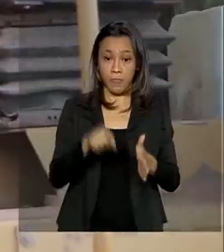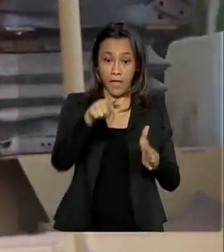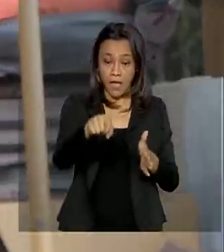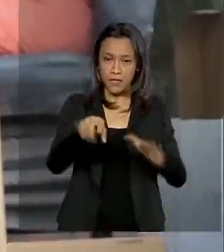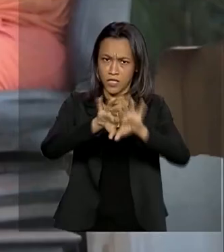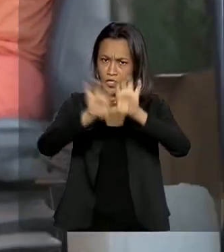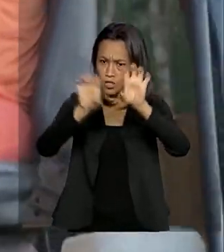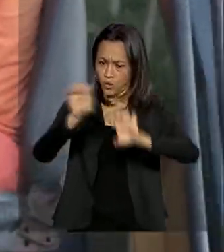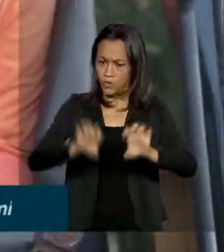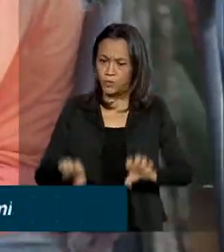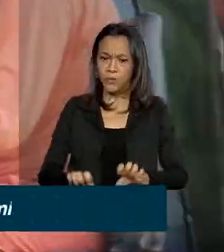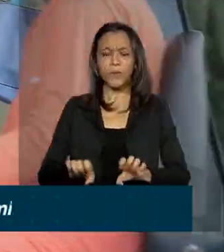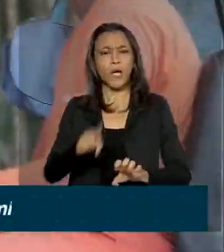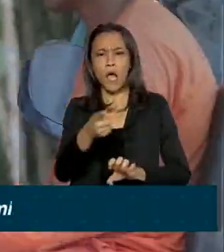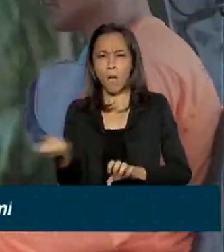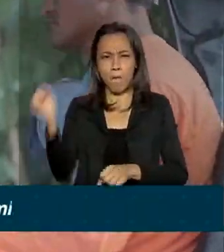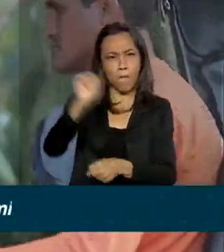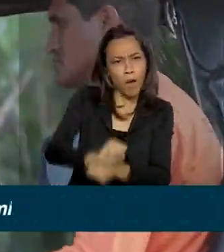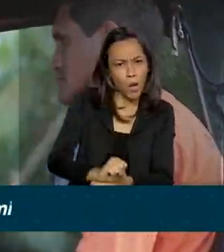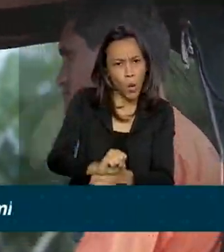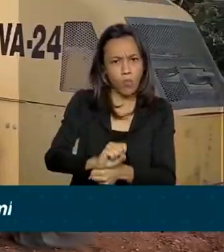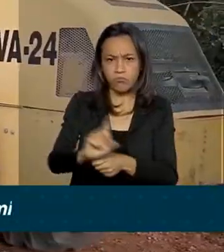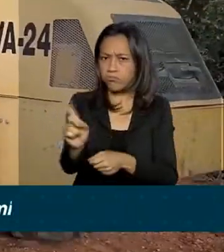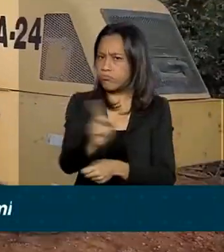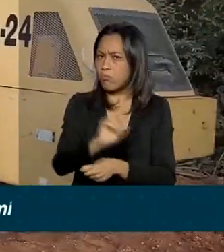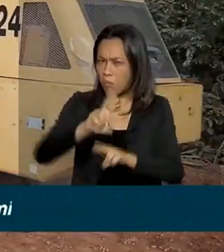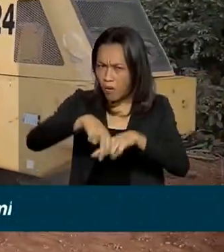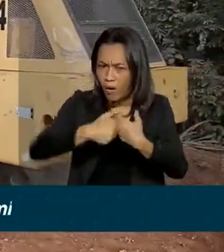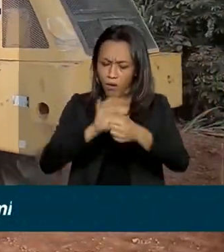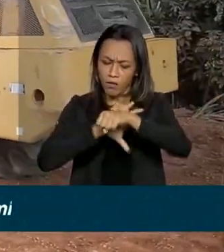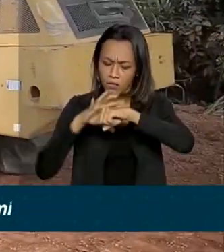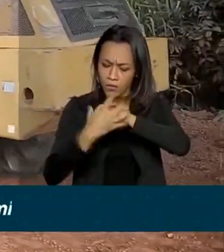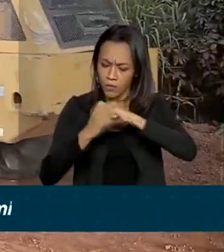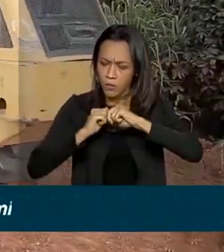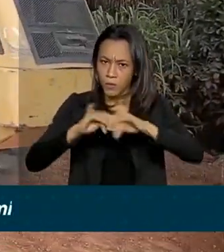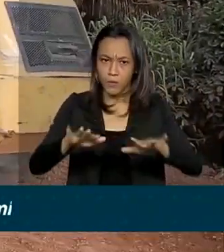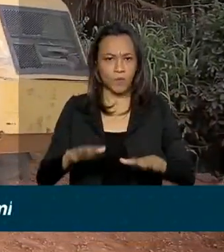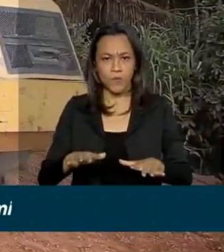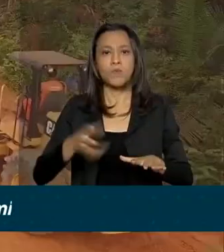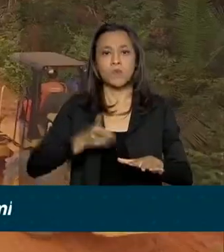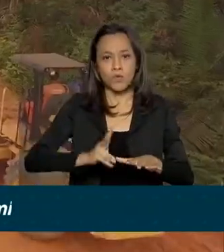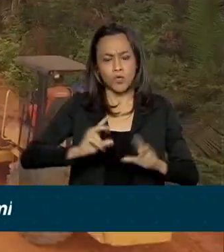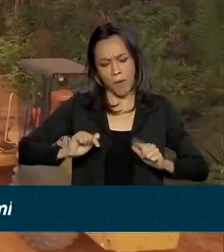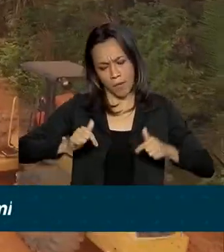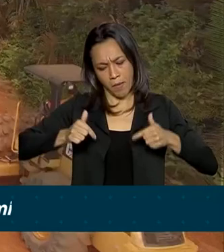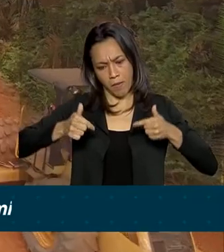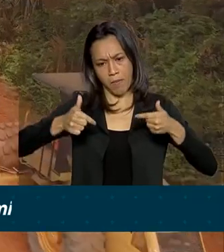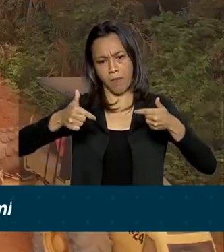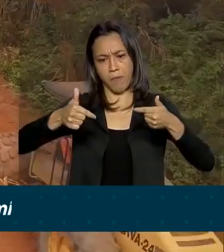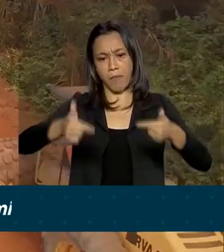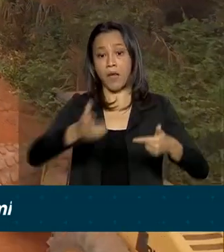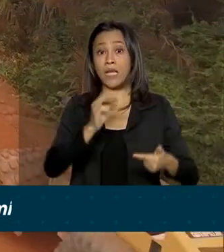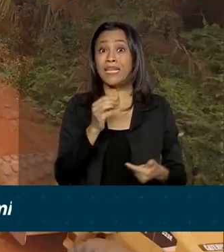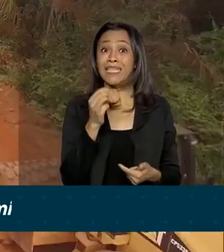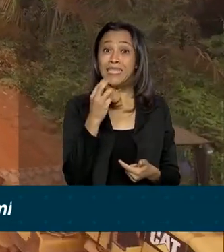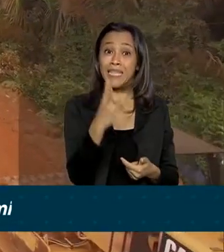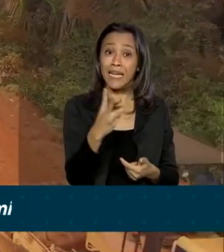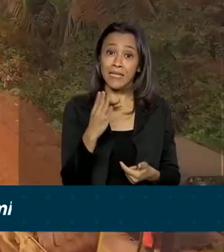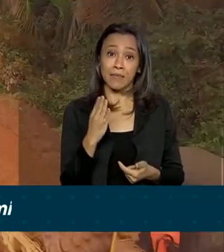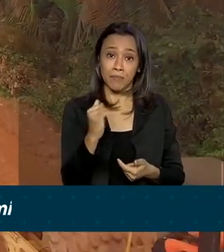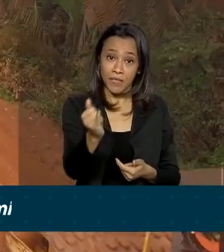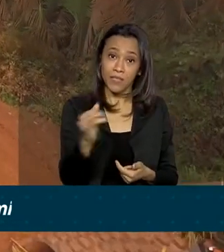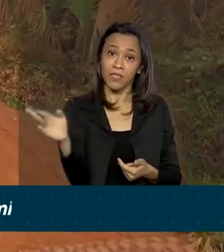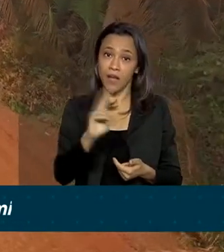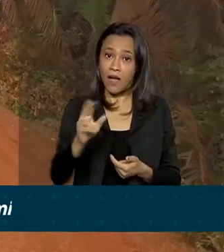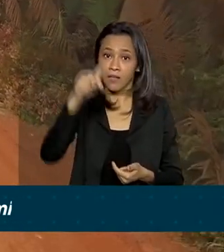infraestrutura não foram paralisadas por causa da pandemia. Até agora, o governo executou 3 bilhões de reais